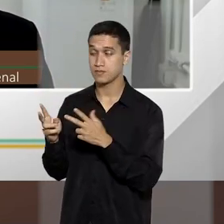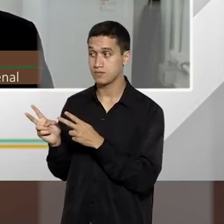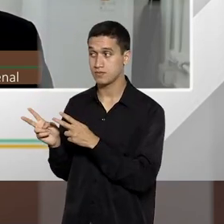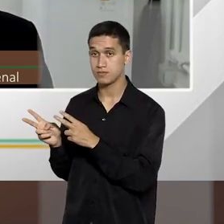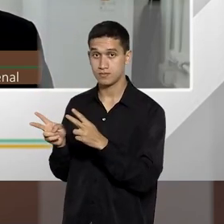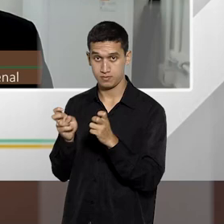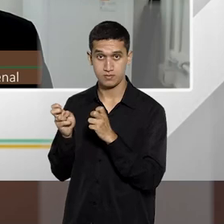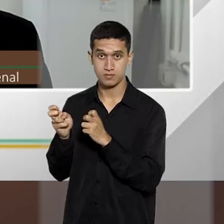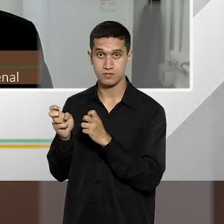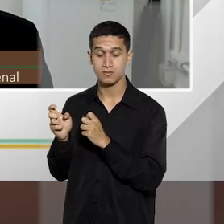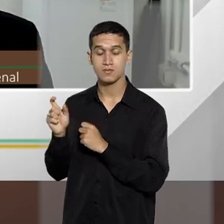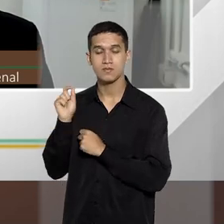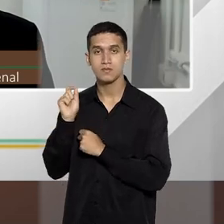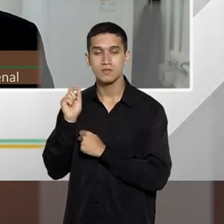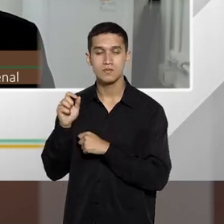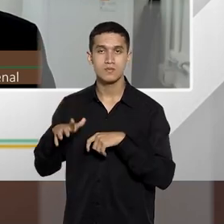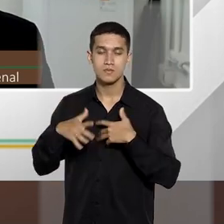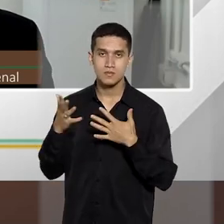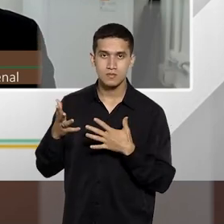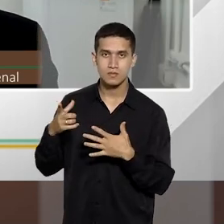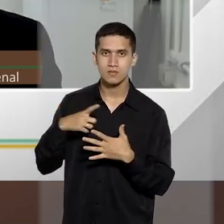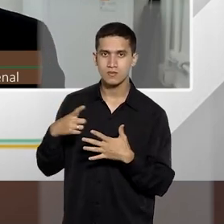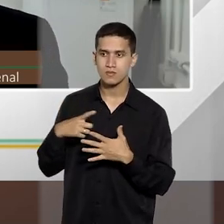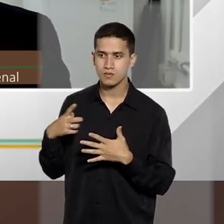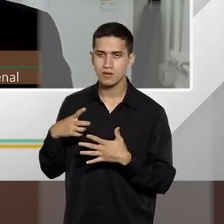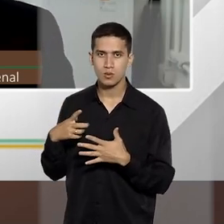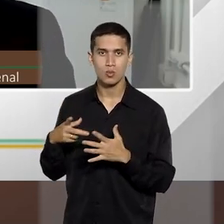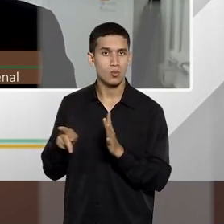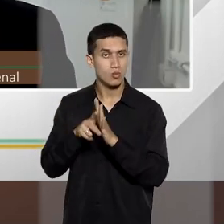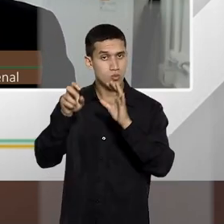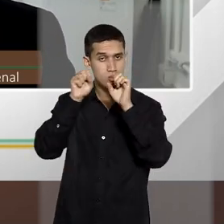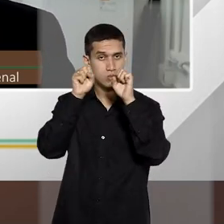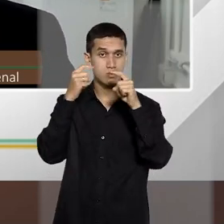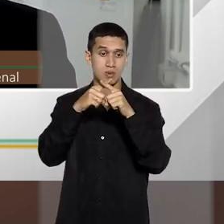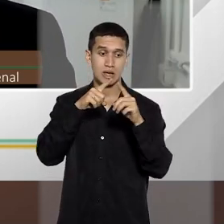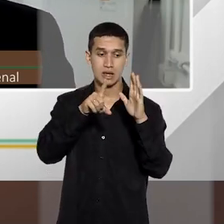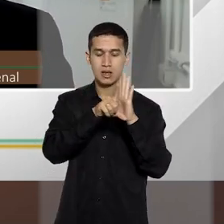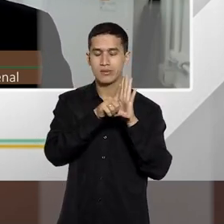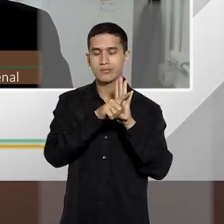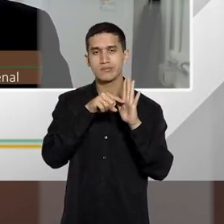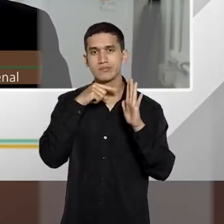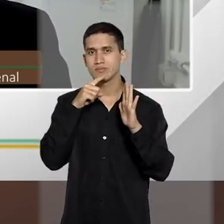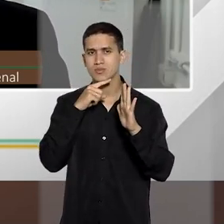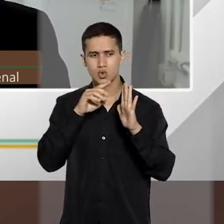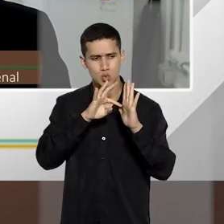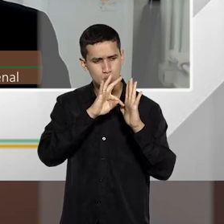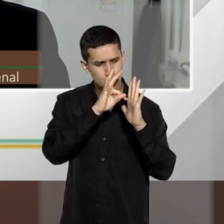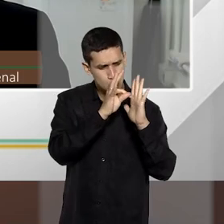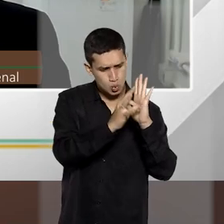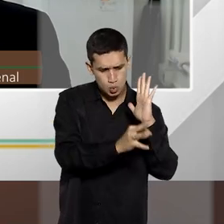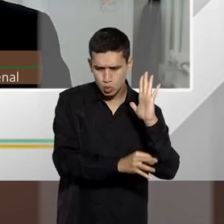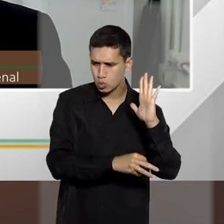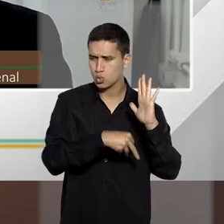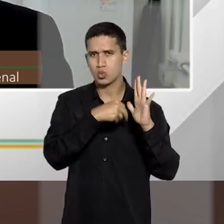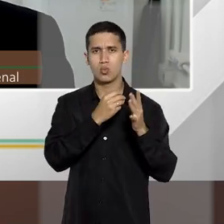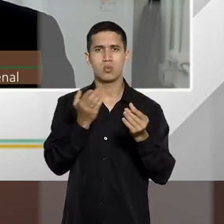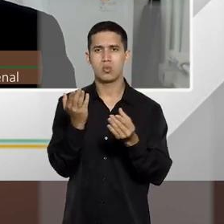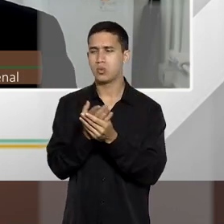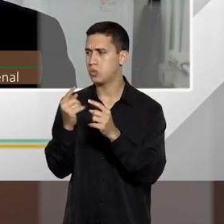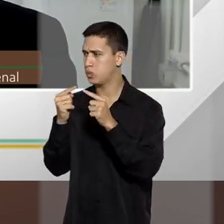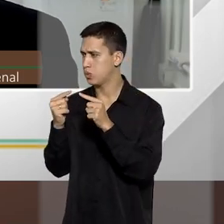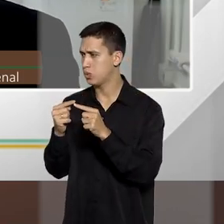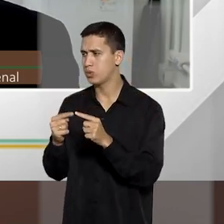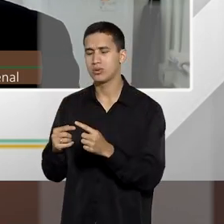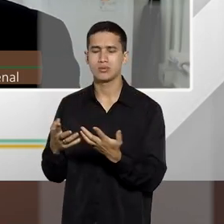quando a gente tem um posicionamento do tribunal, porque a lei não consegue prever todos os casos concretos. Os casos concretos